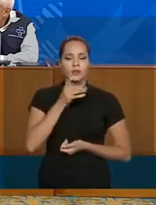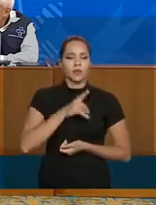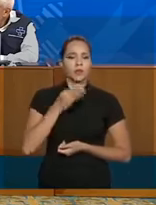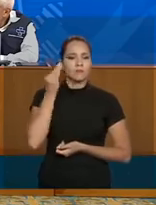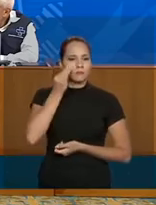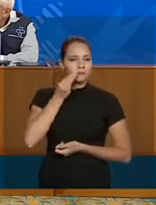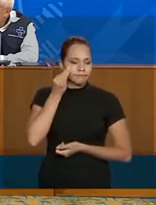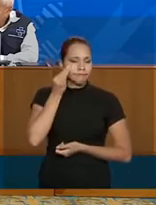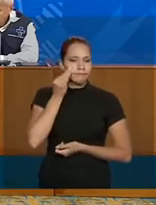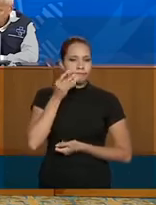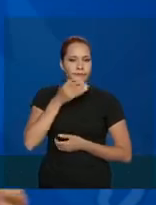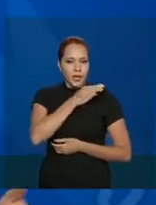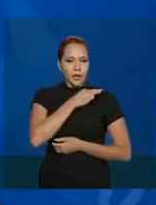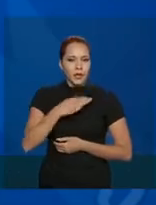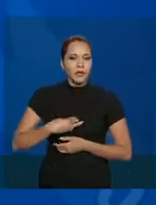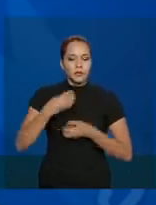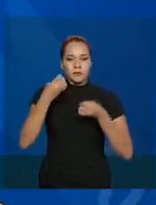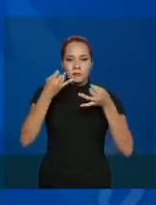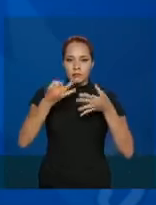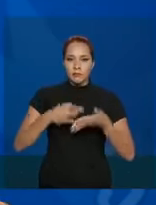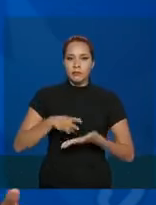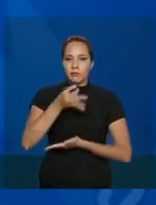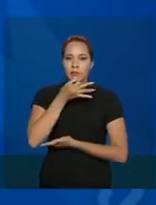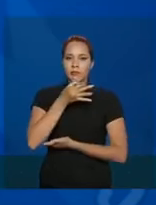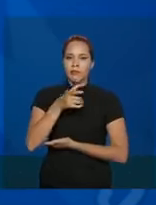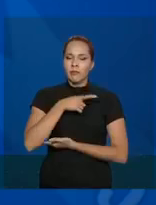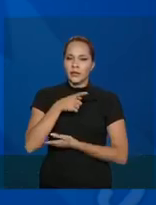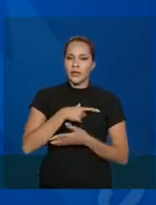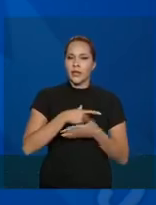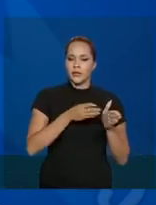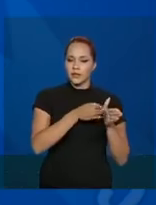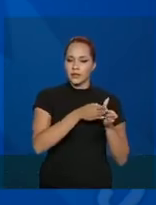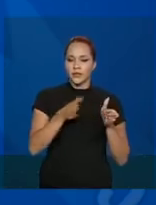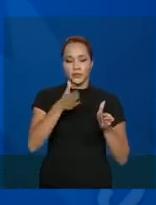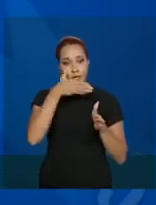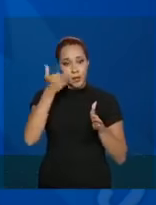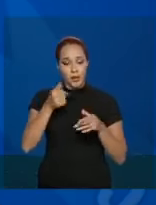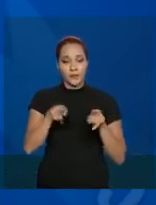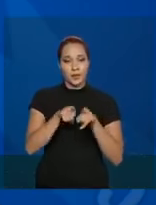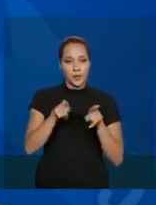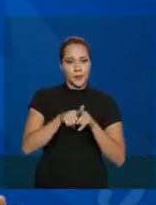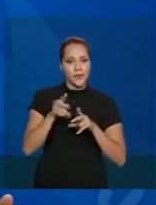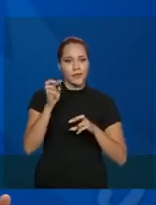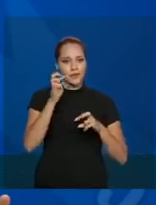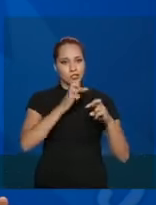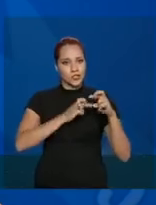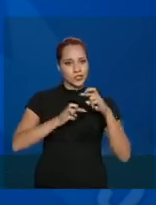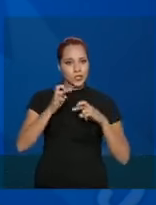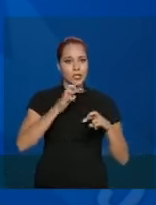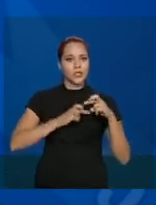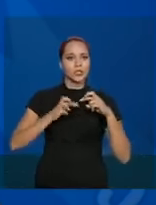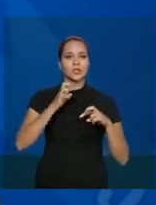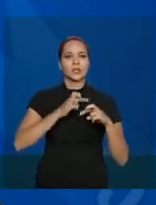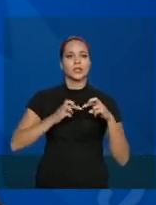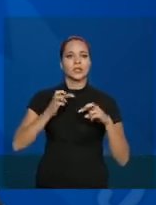o ministro acabou de mencionar, eu acho que isso vai dar uma regularidade maior. A vigilância nos estados,